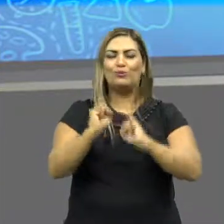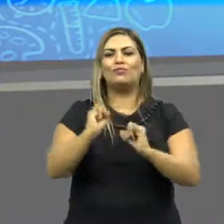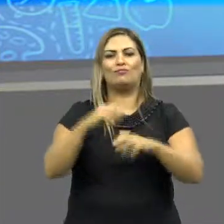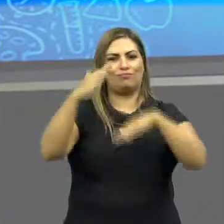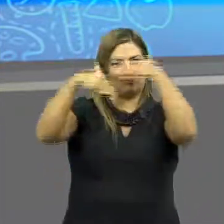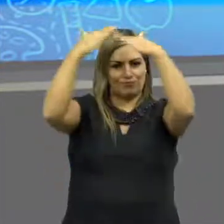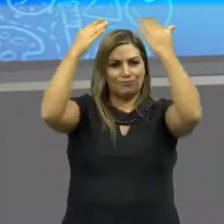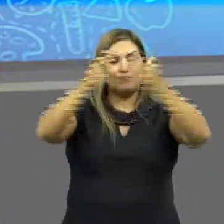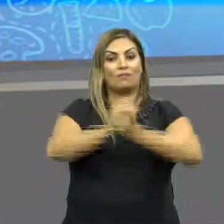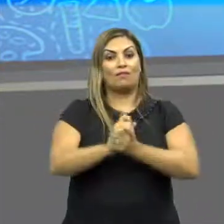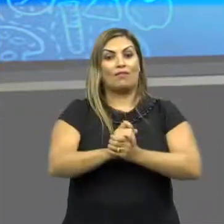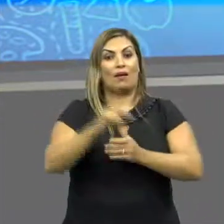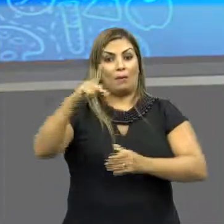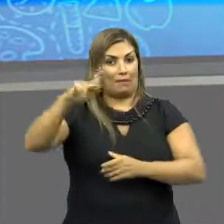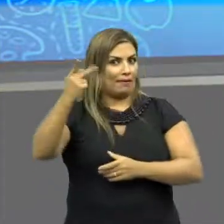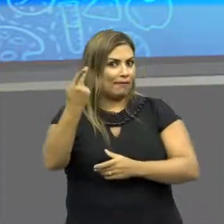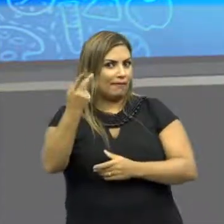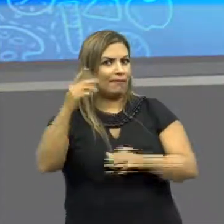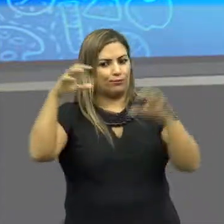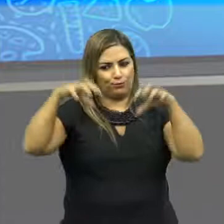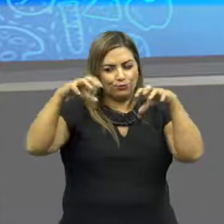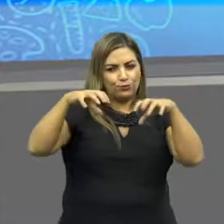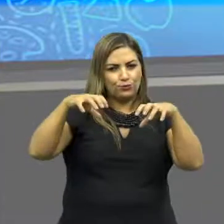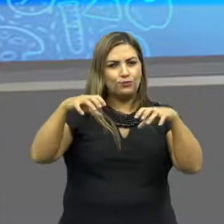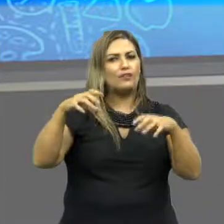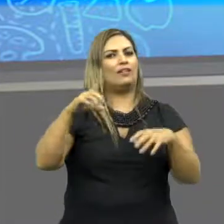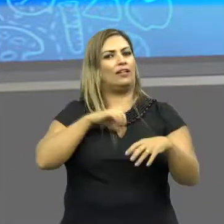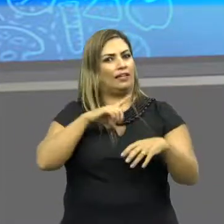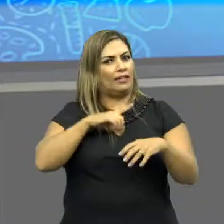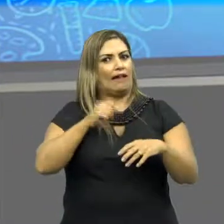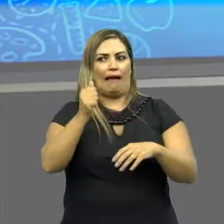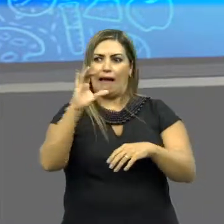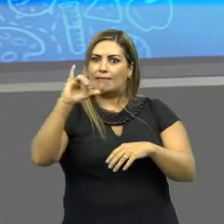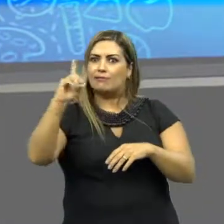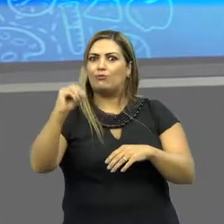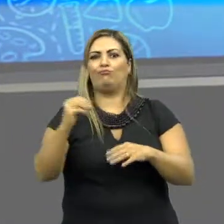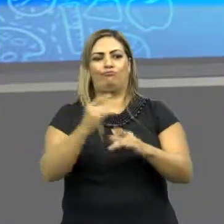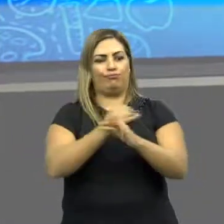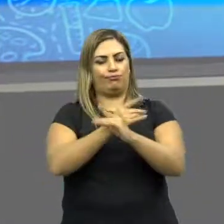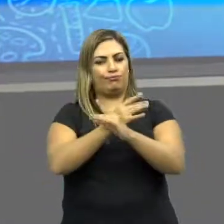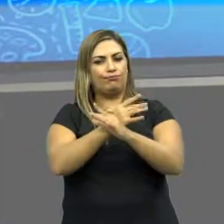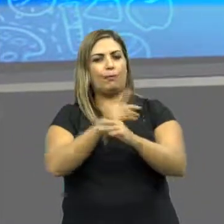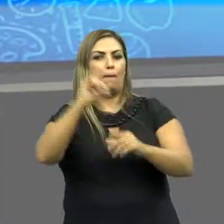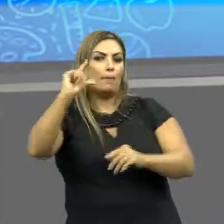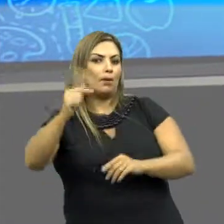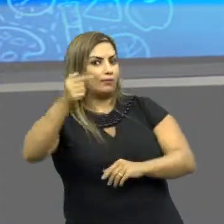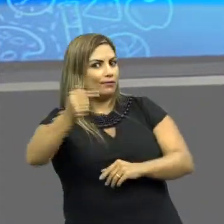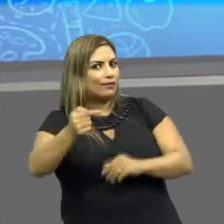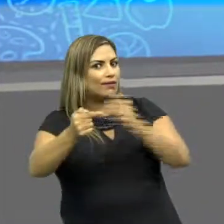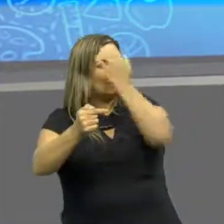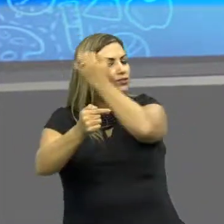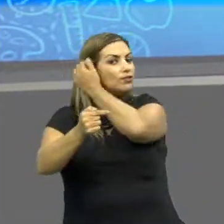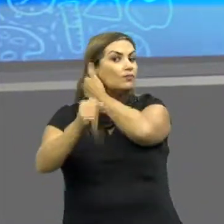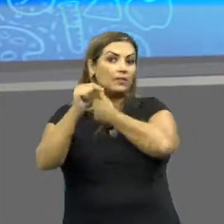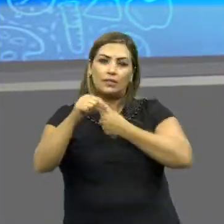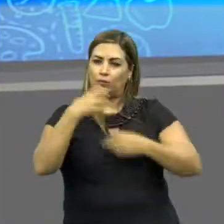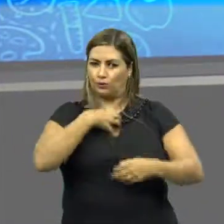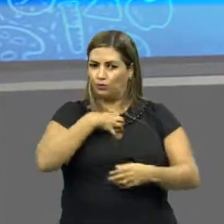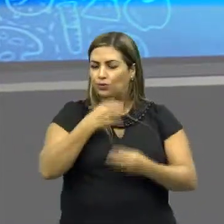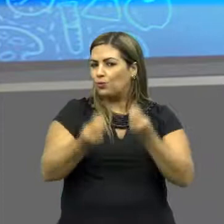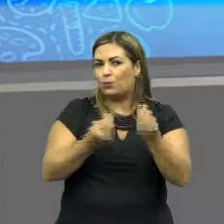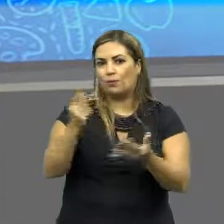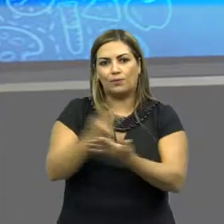XVIII, aonde o pH dessa chuva vai ser muito ácido, ele vai ser menor que 7.